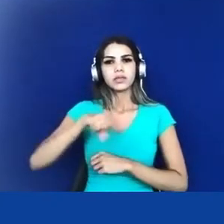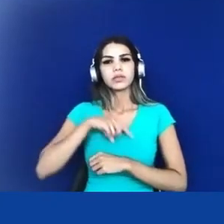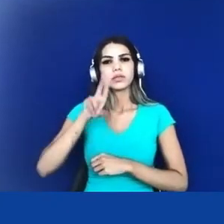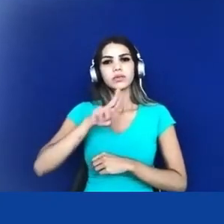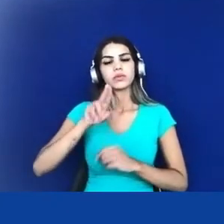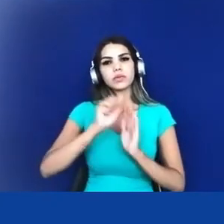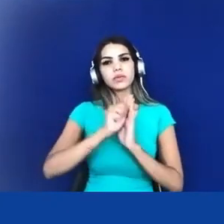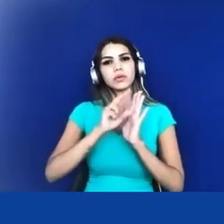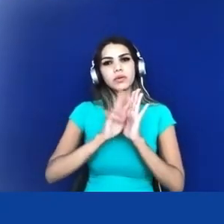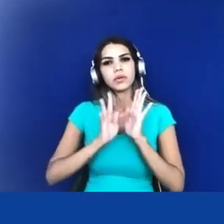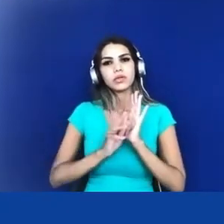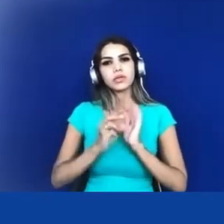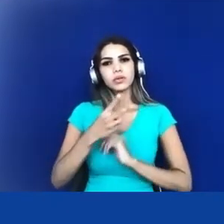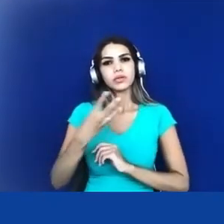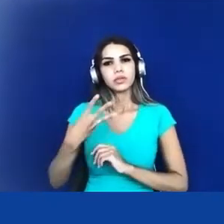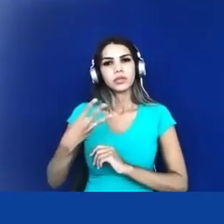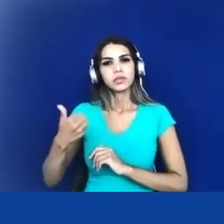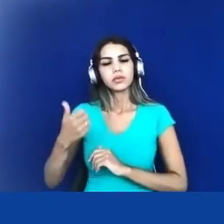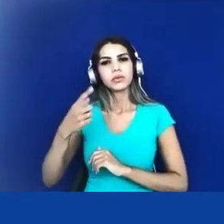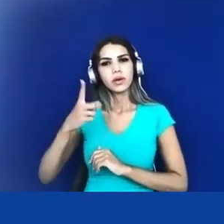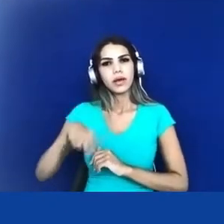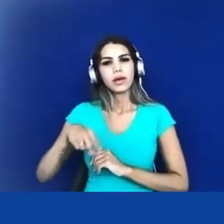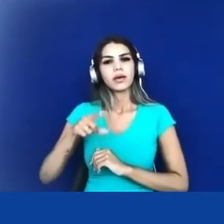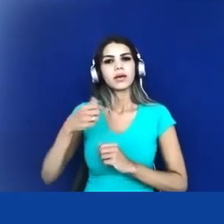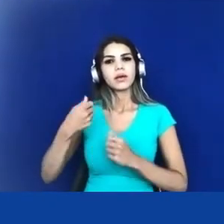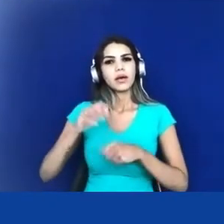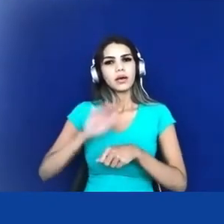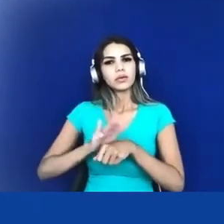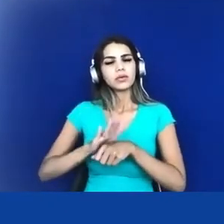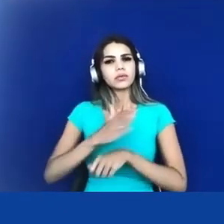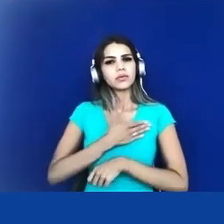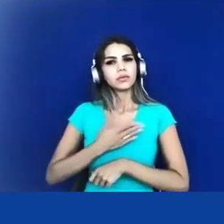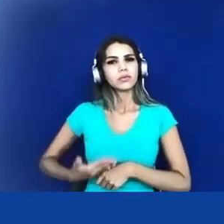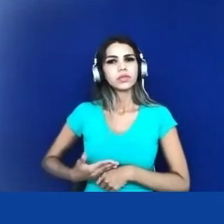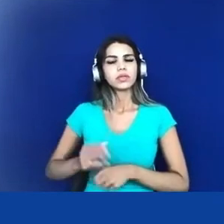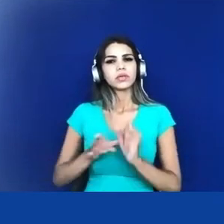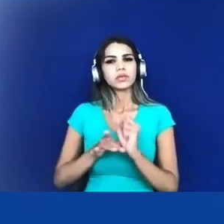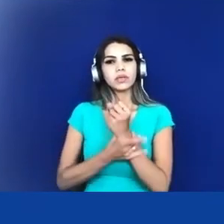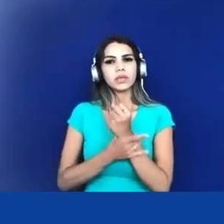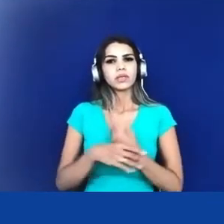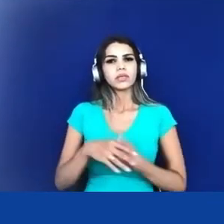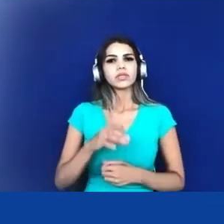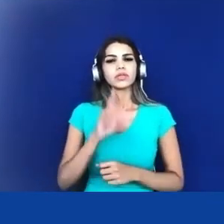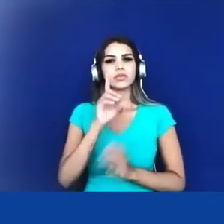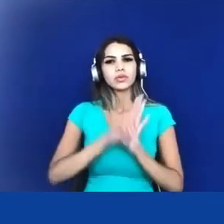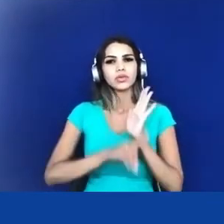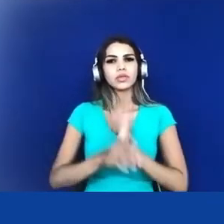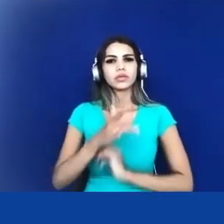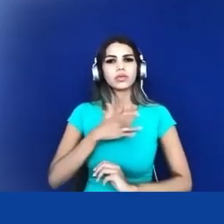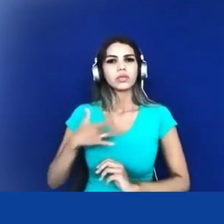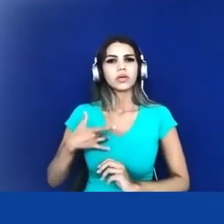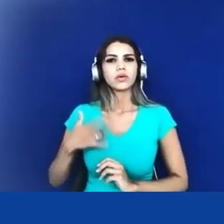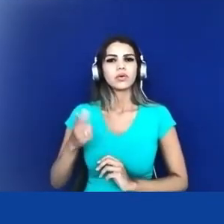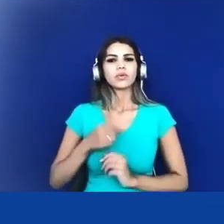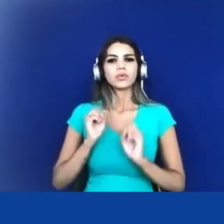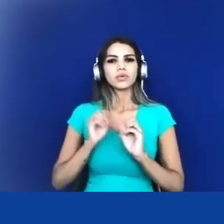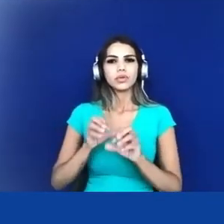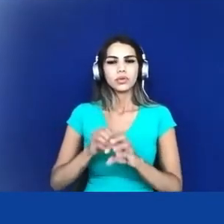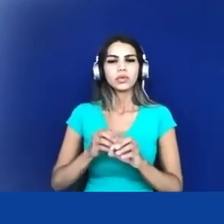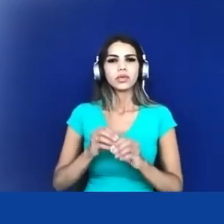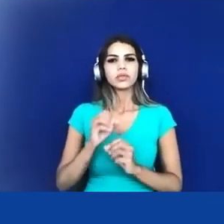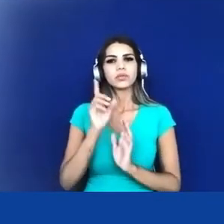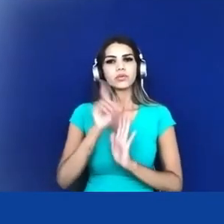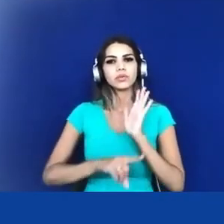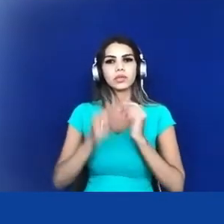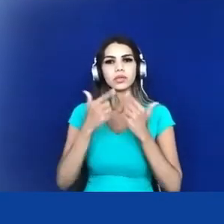Estado promover o direito à saúde o direito à educação o direito às nossas línguas o direito às nossas tradições com relação